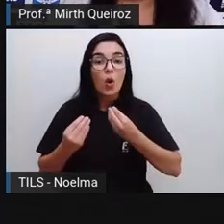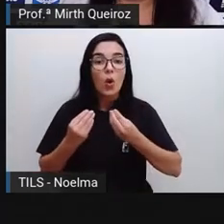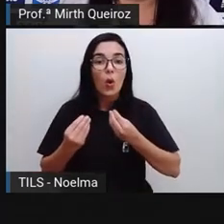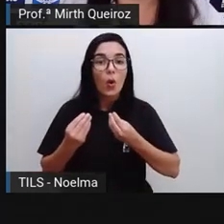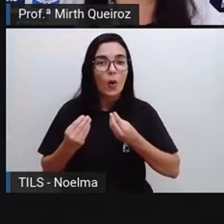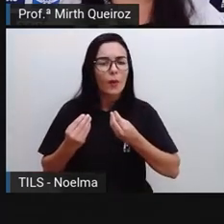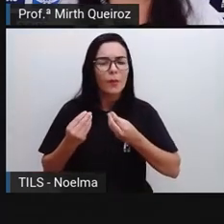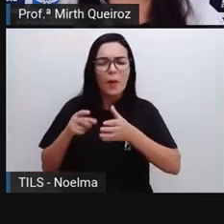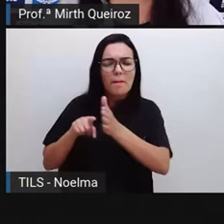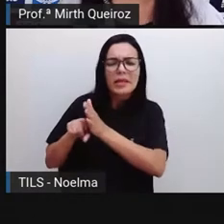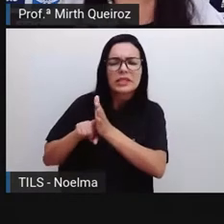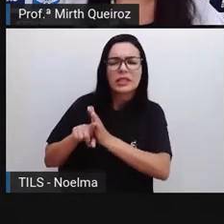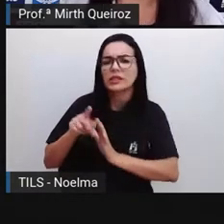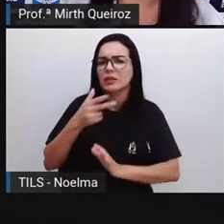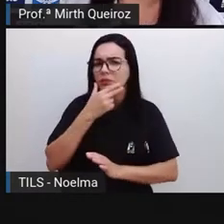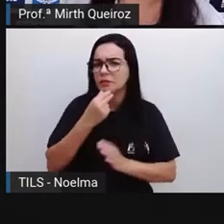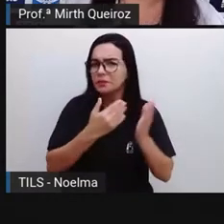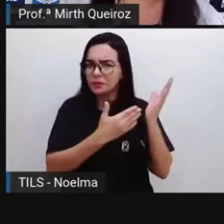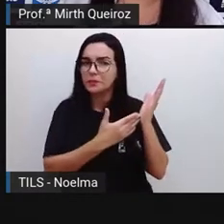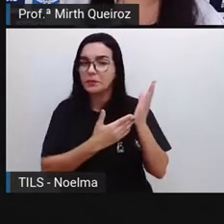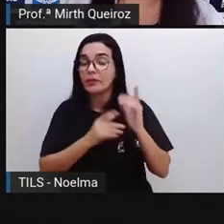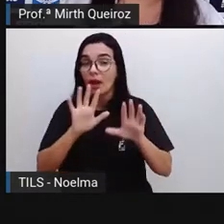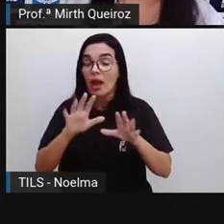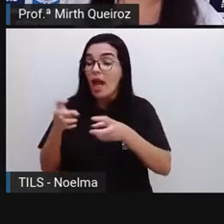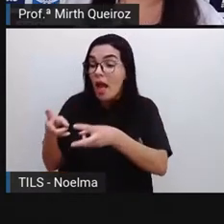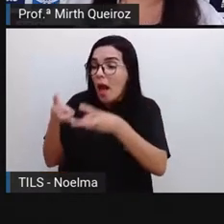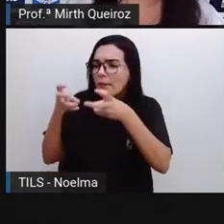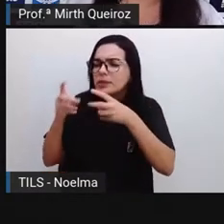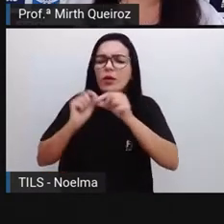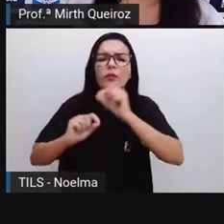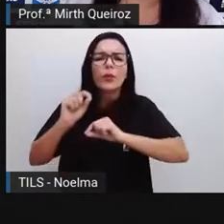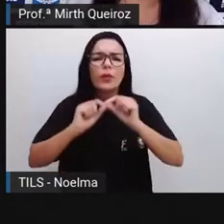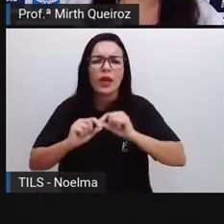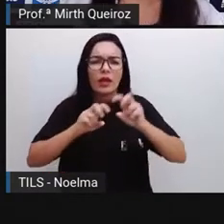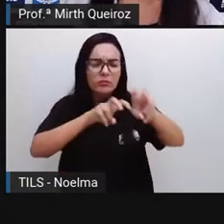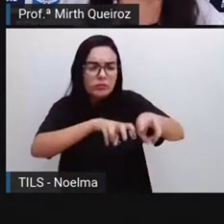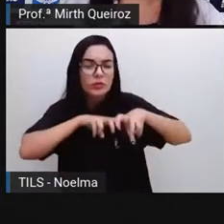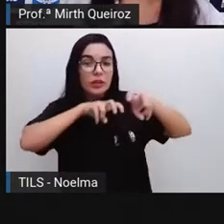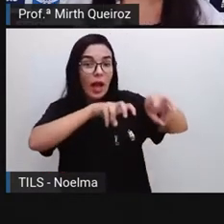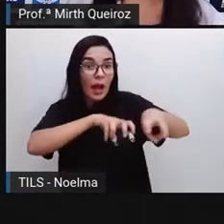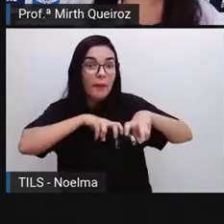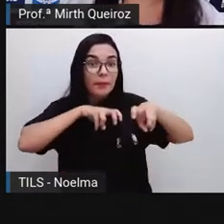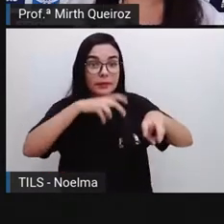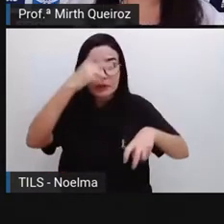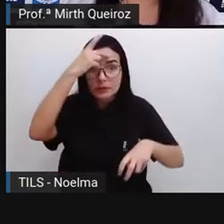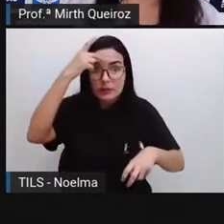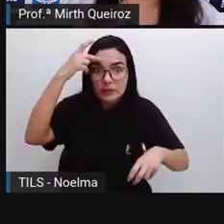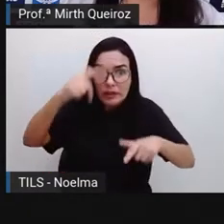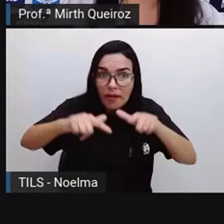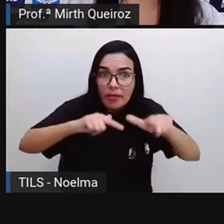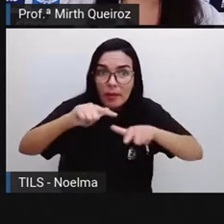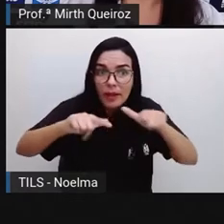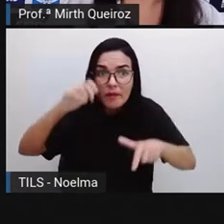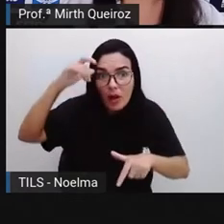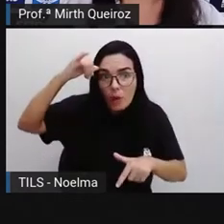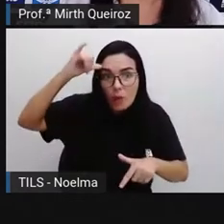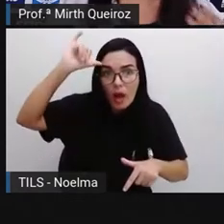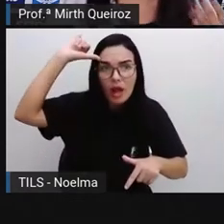pesquisa de Dini? Ele observou que os camponeses que trabalhavam com o gado não desenvolviam a doença.